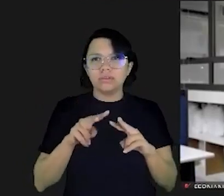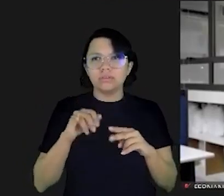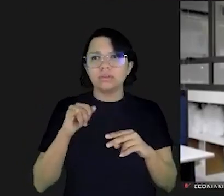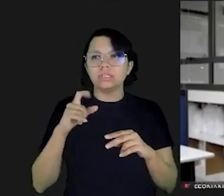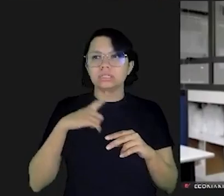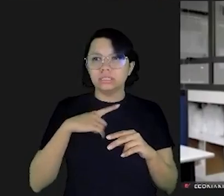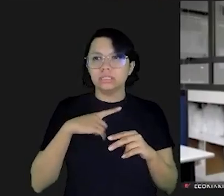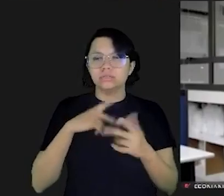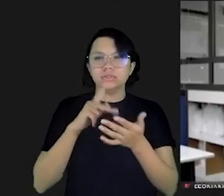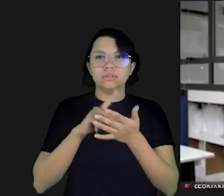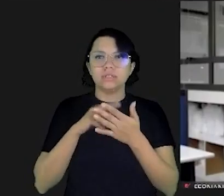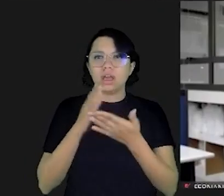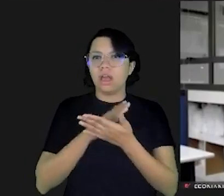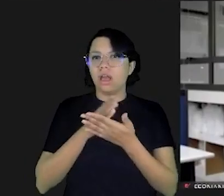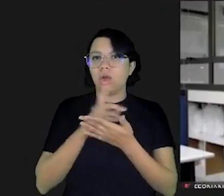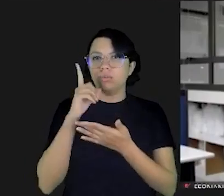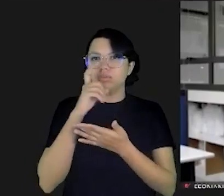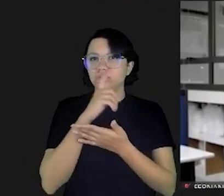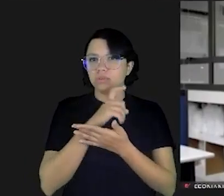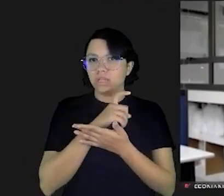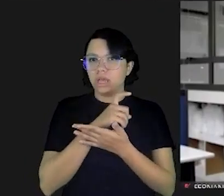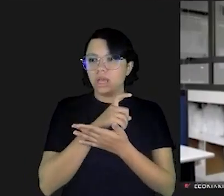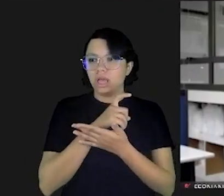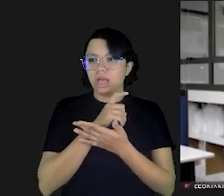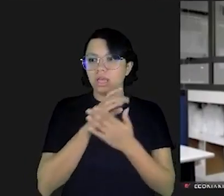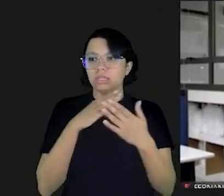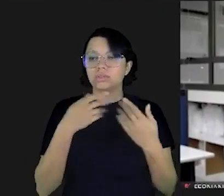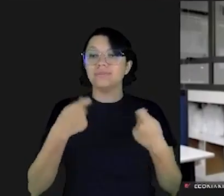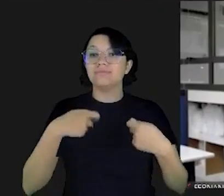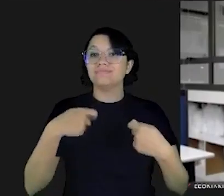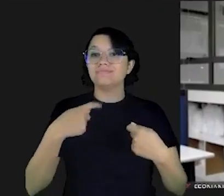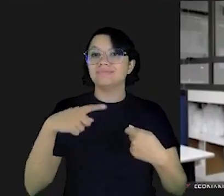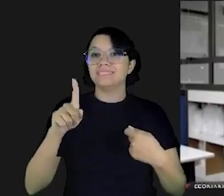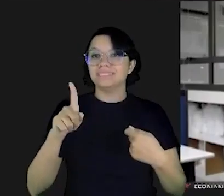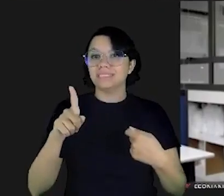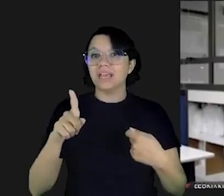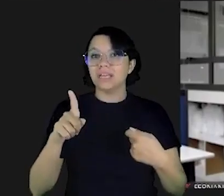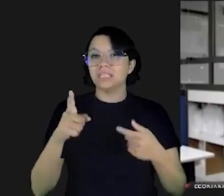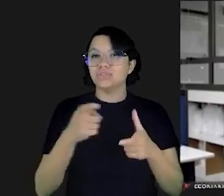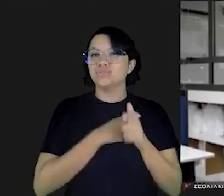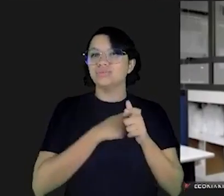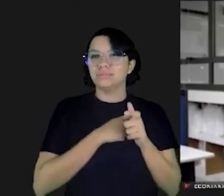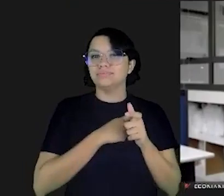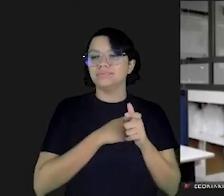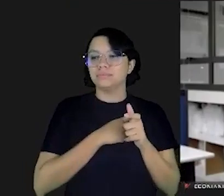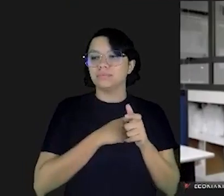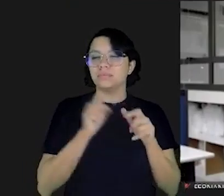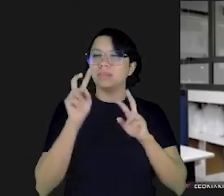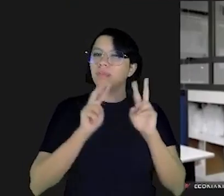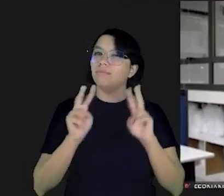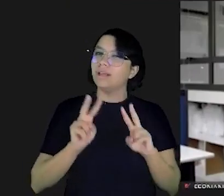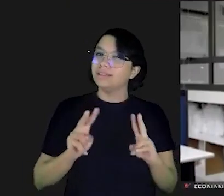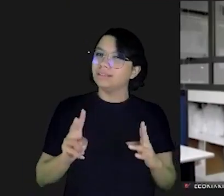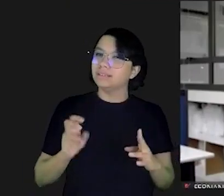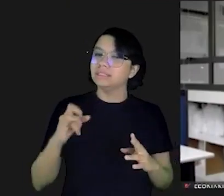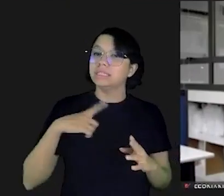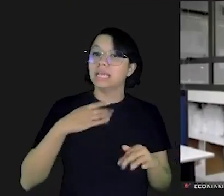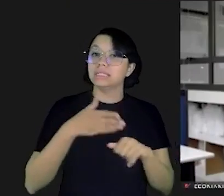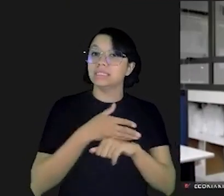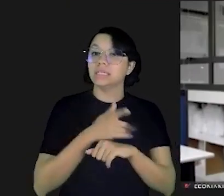se você verificou que você teve de fato alguma dificuldade tremenda e você vai precisar se endividar